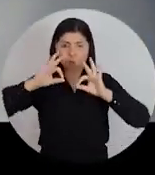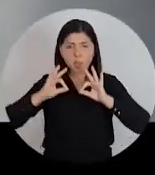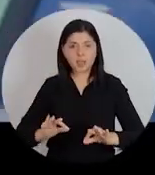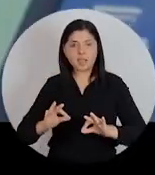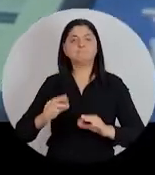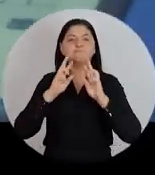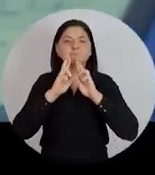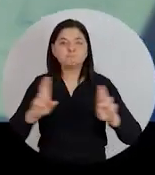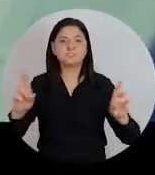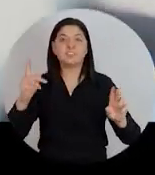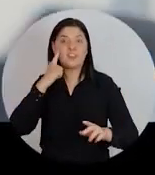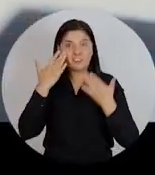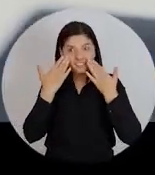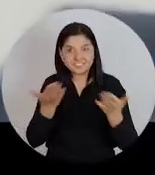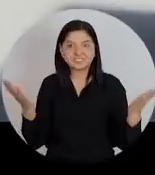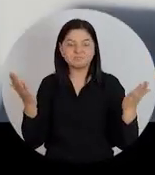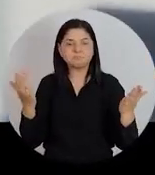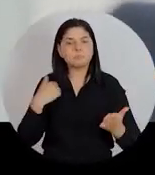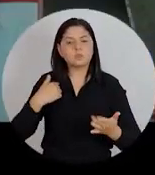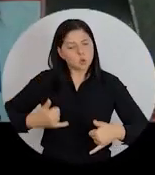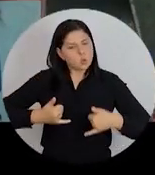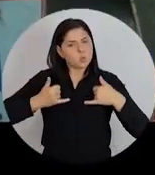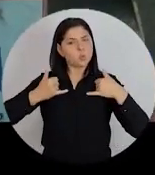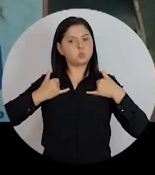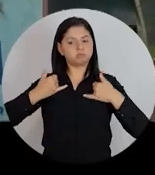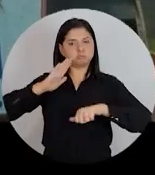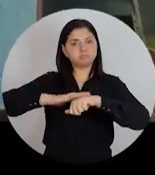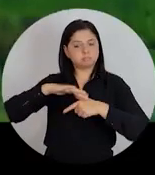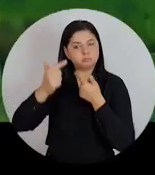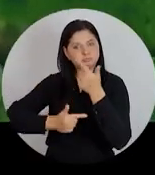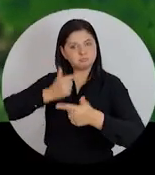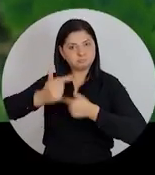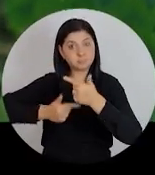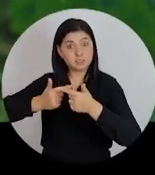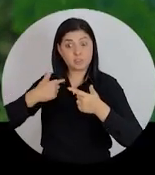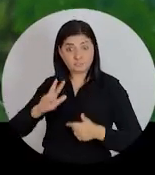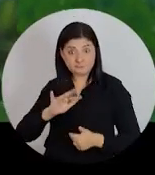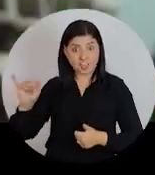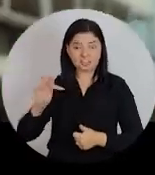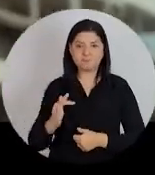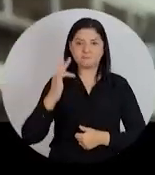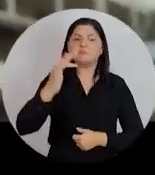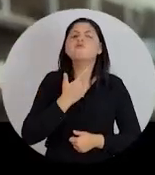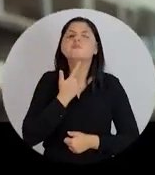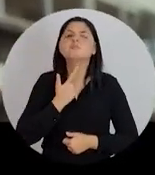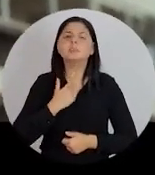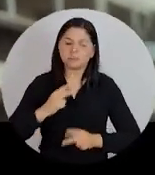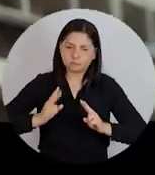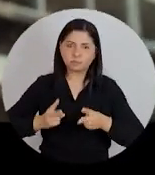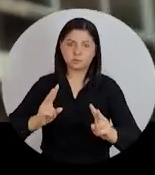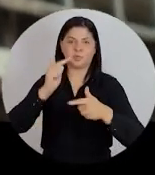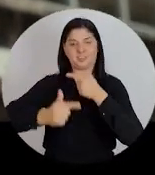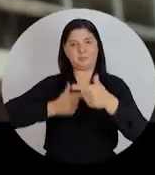honesto, os resultados estão aparecendo. Eu tenho muito orgulho do que fizemos e tenho ainda muito mais vontade de